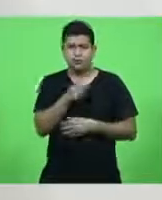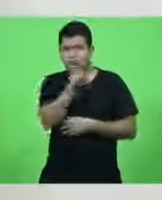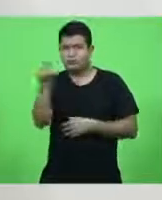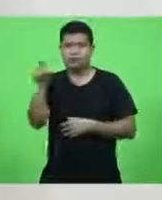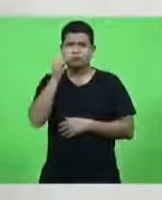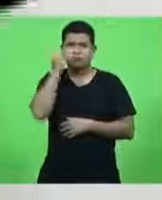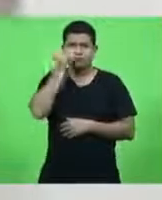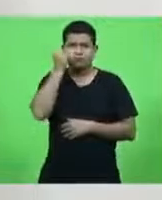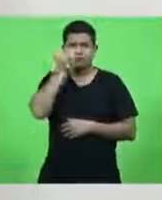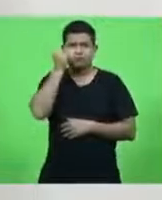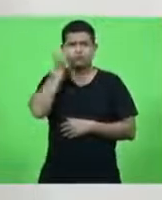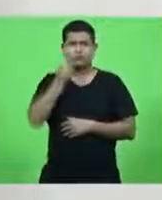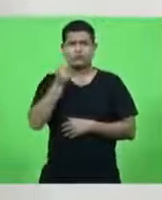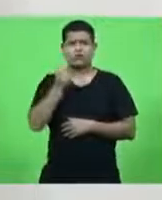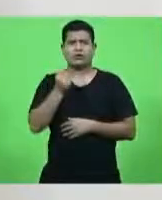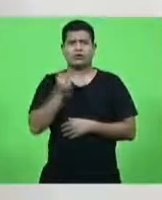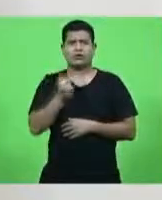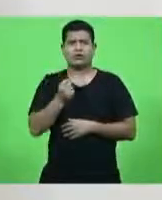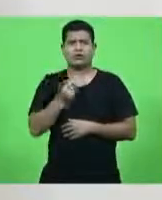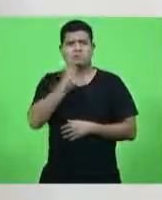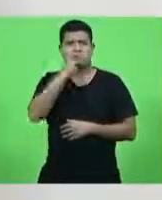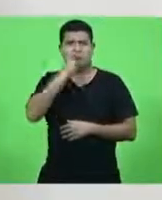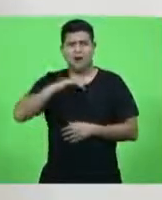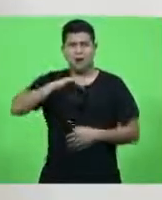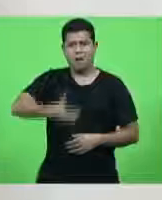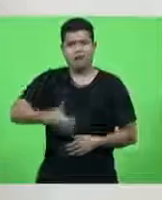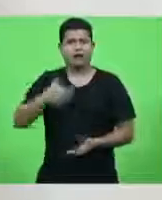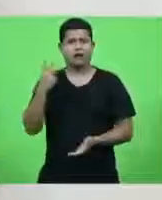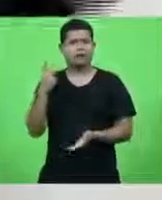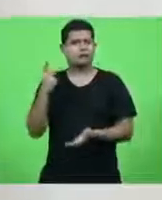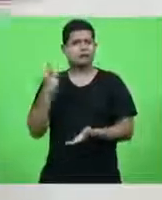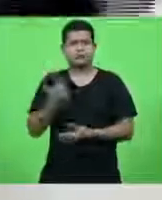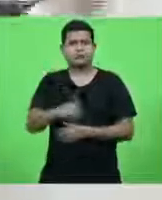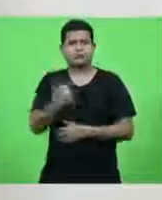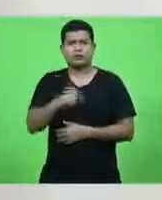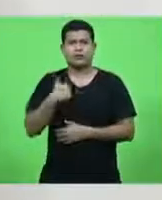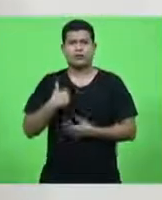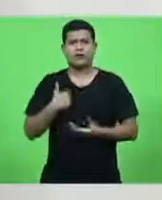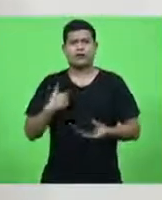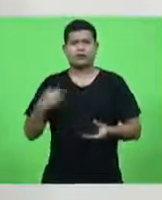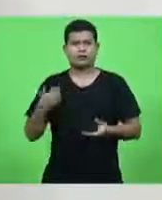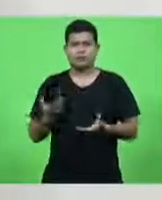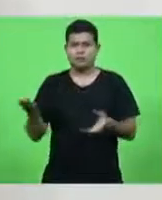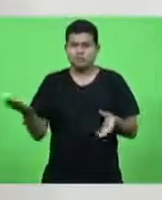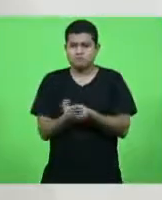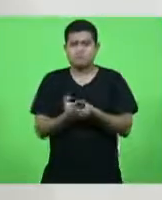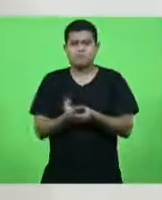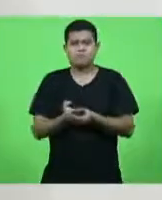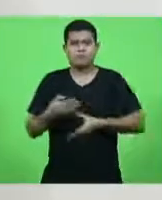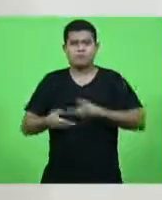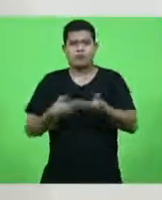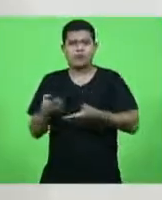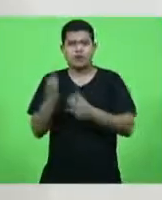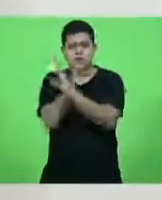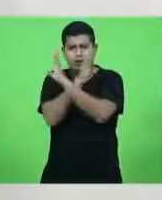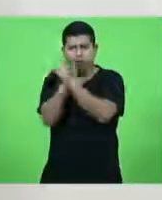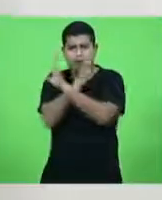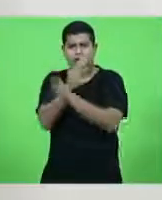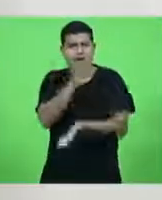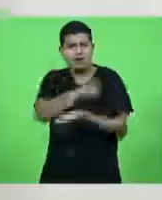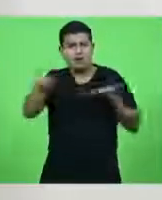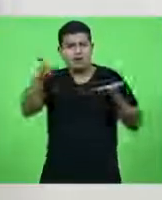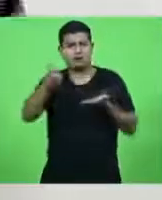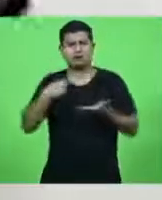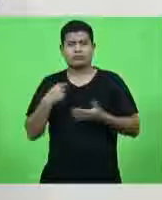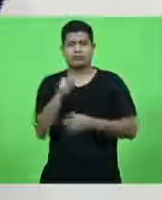que não têm um conculhão para abrir um processo de impeachment, uma investigação de um ministro do STF, meu Deus do céu. É